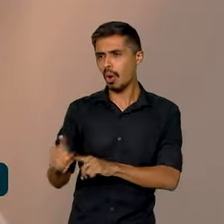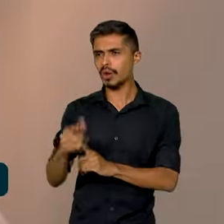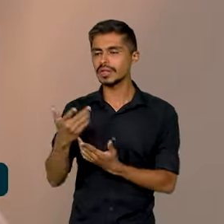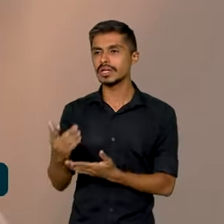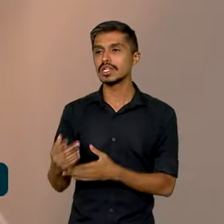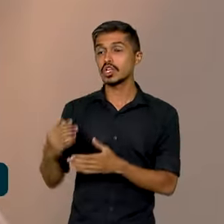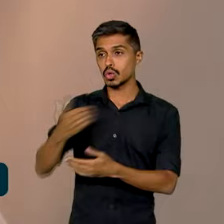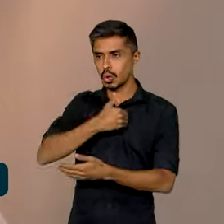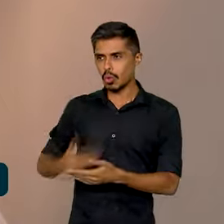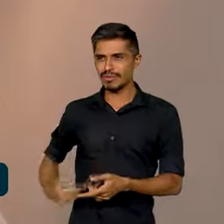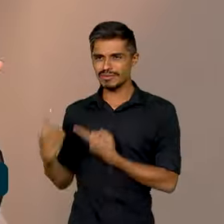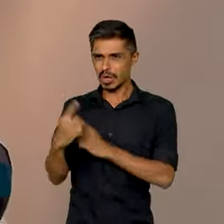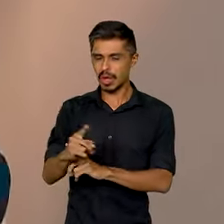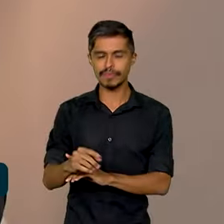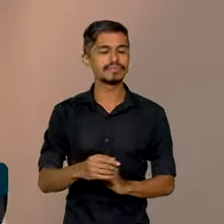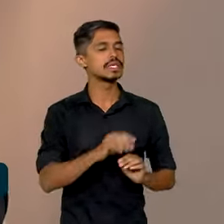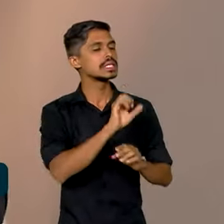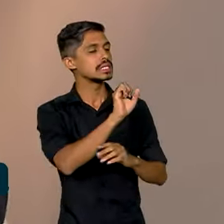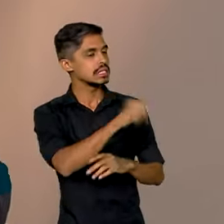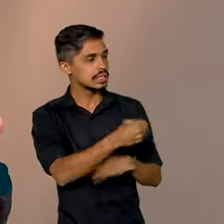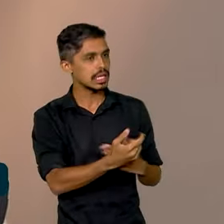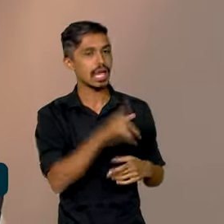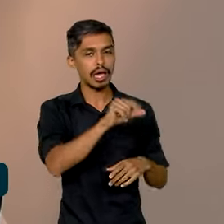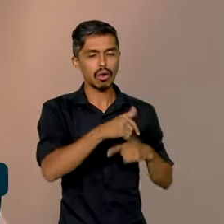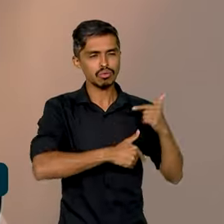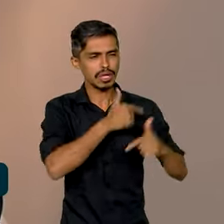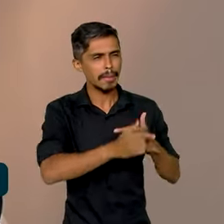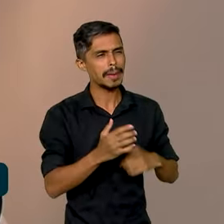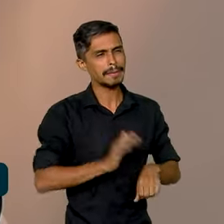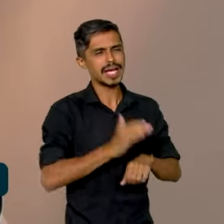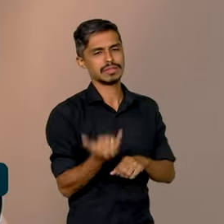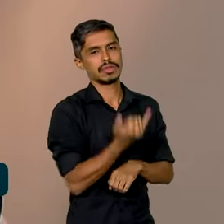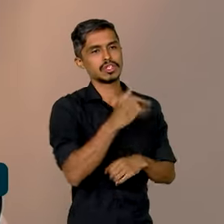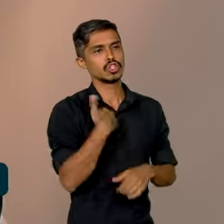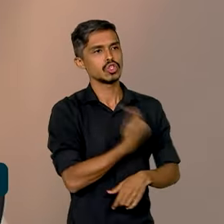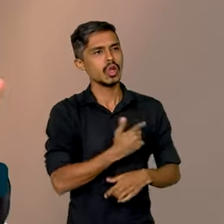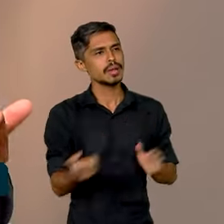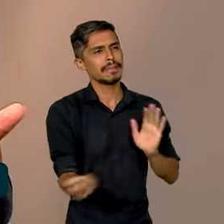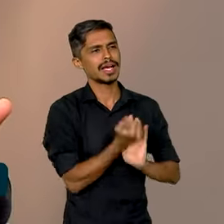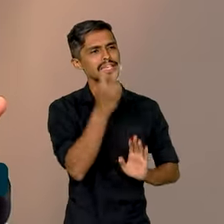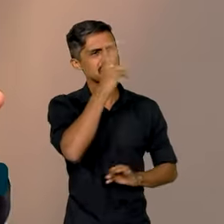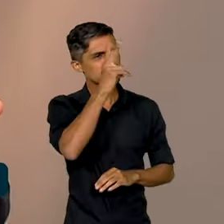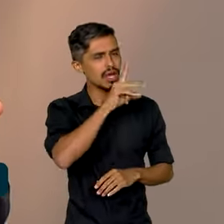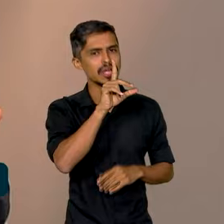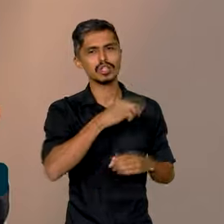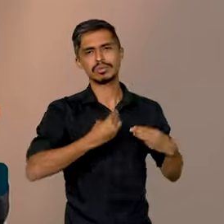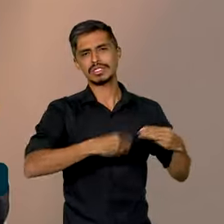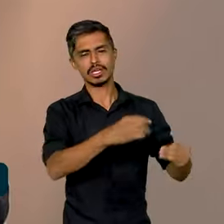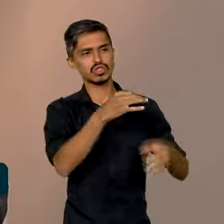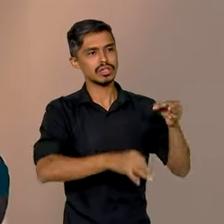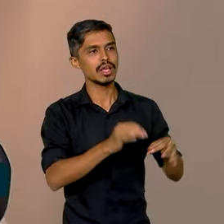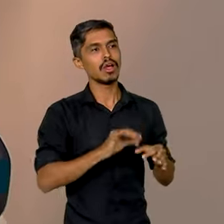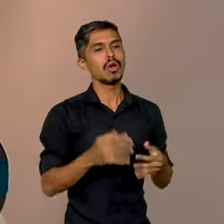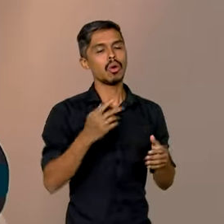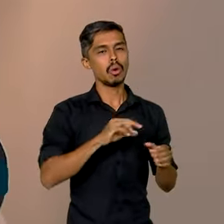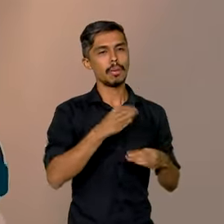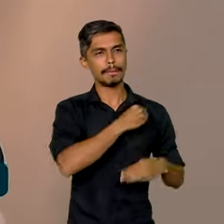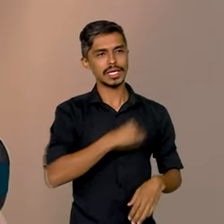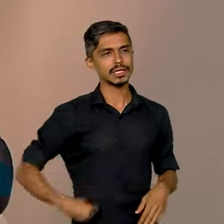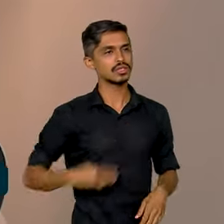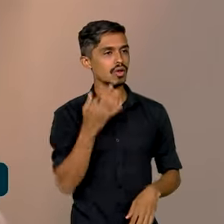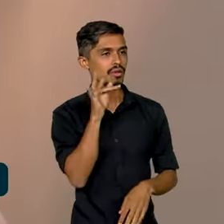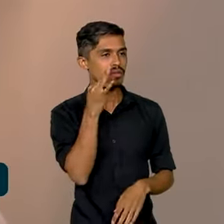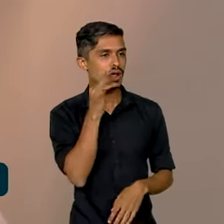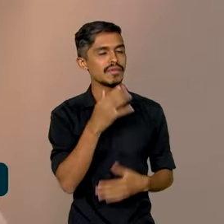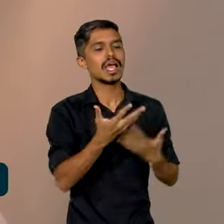política extremamente importante. Uma das reuniões mais históricas que tivemos no Ministério da Justiça foi quando o ministro Flávio Dino recebeu as